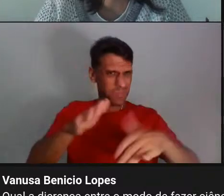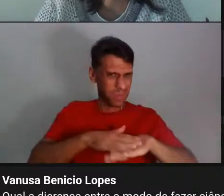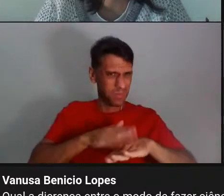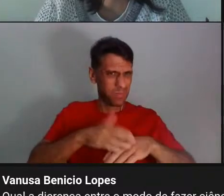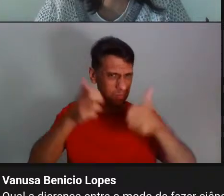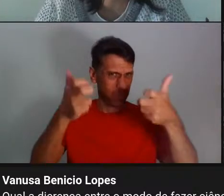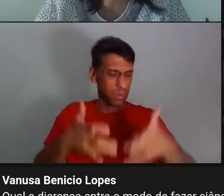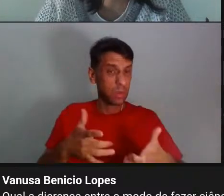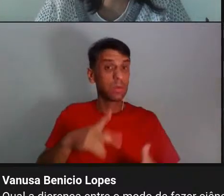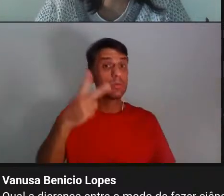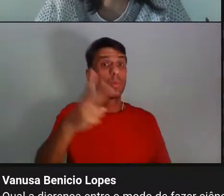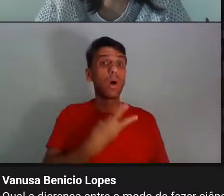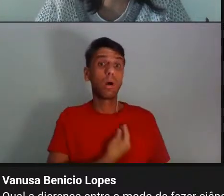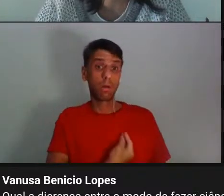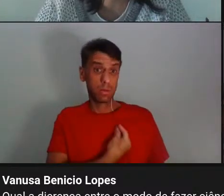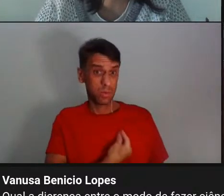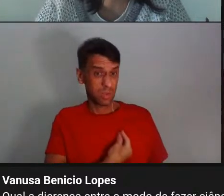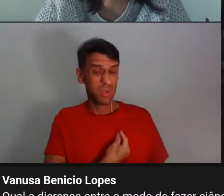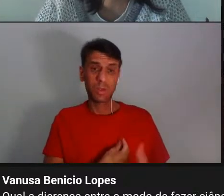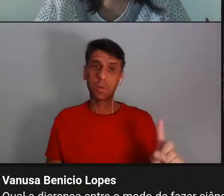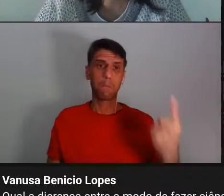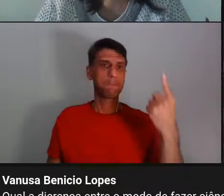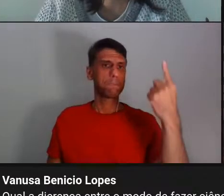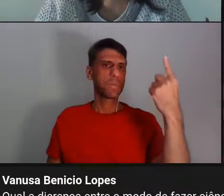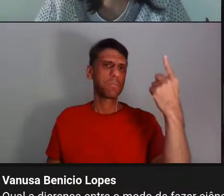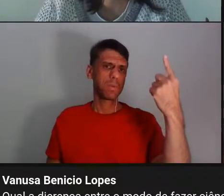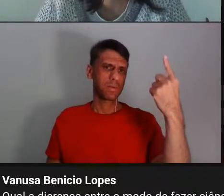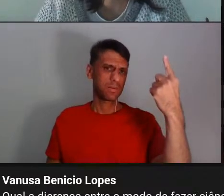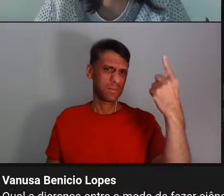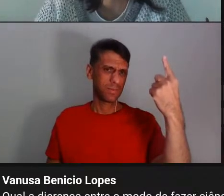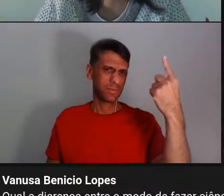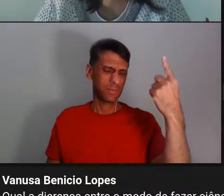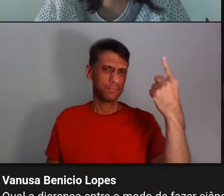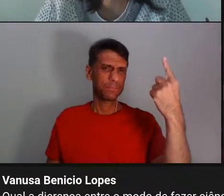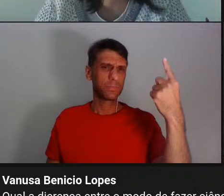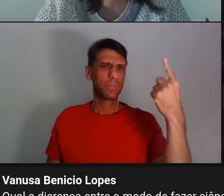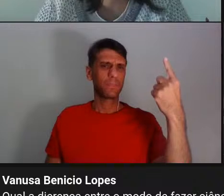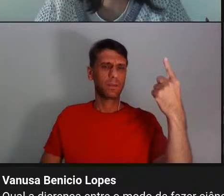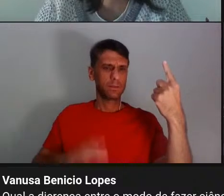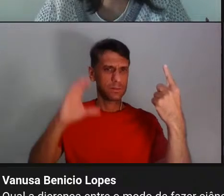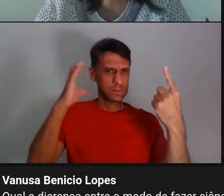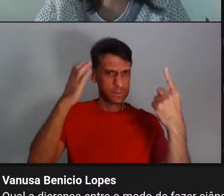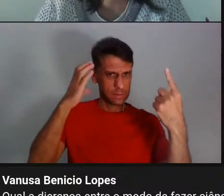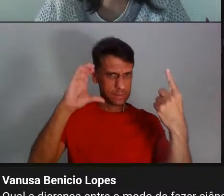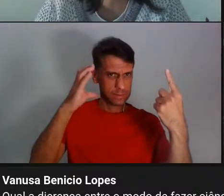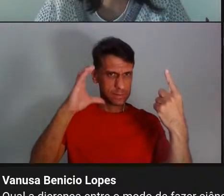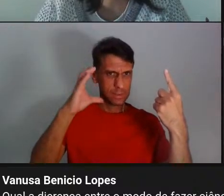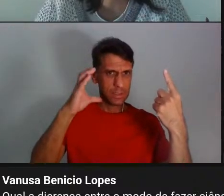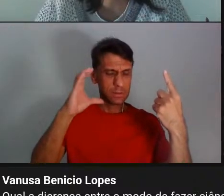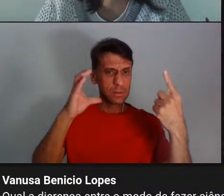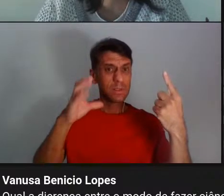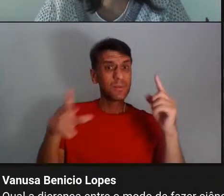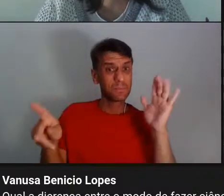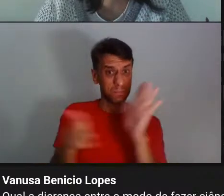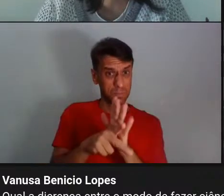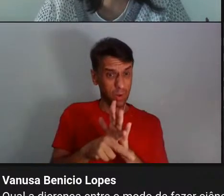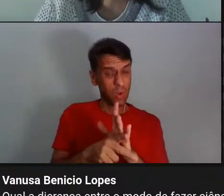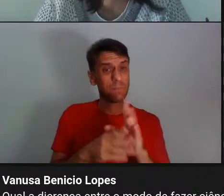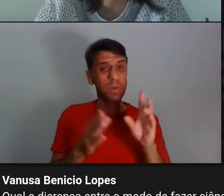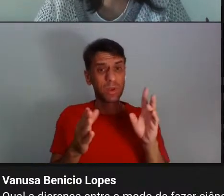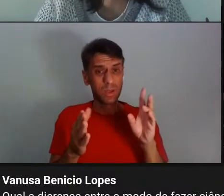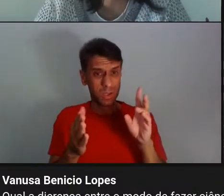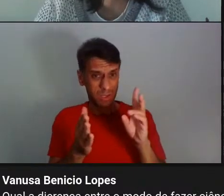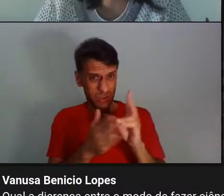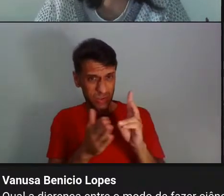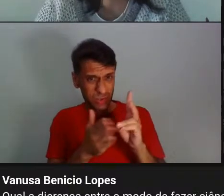vida, ela tem que estar em primeira posição nessa ciência, né, indígena, em relação a